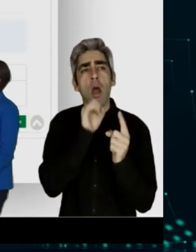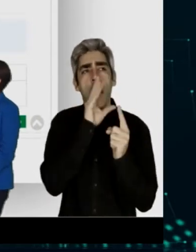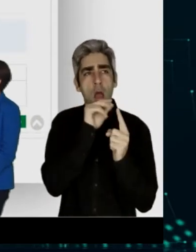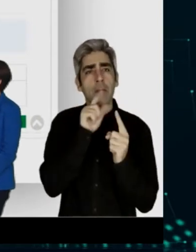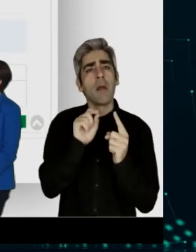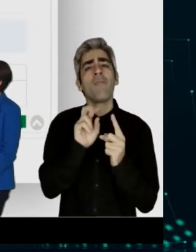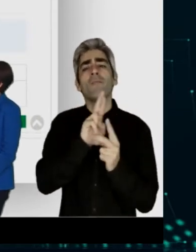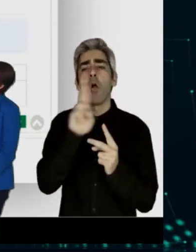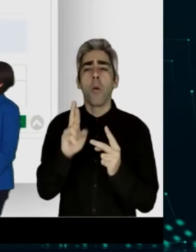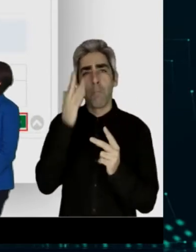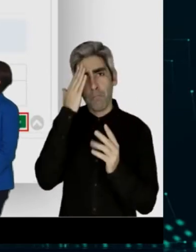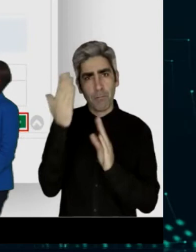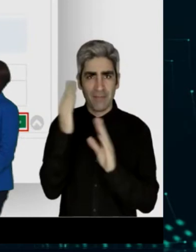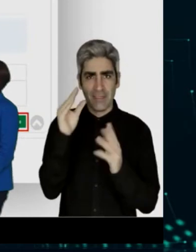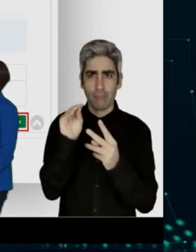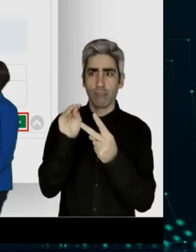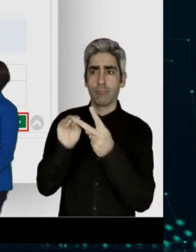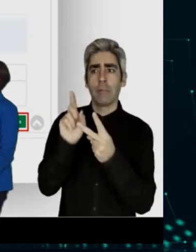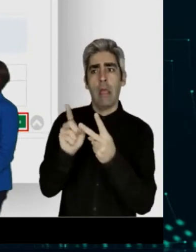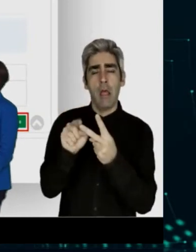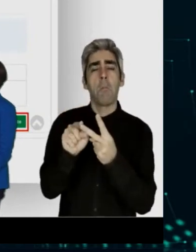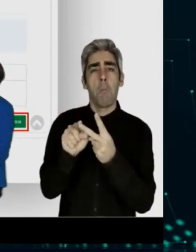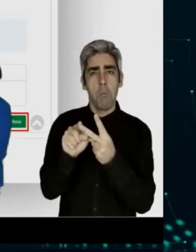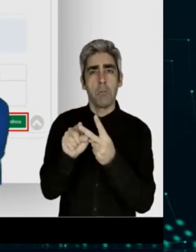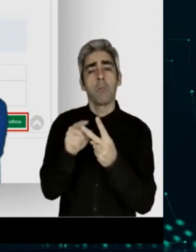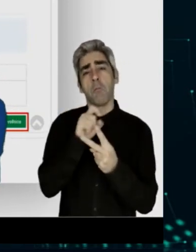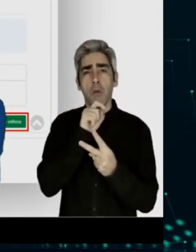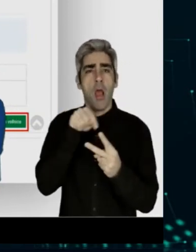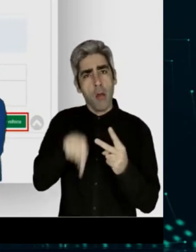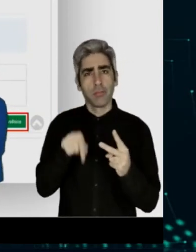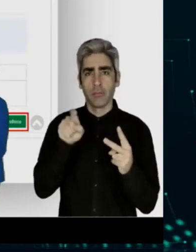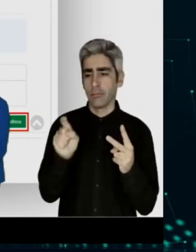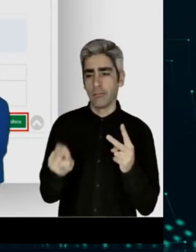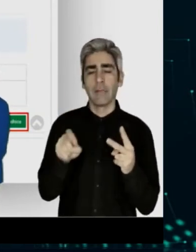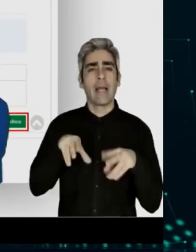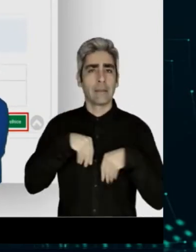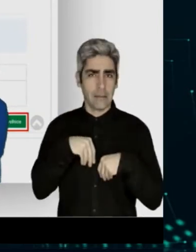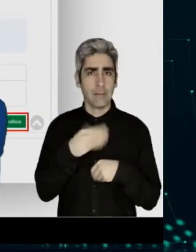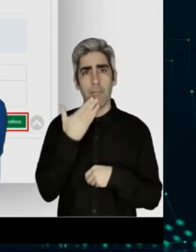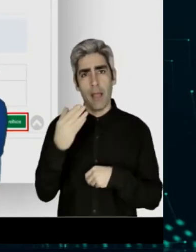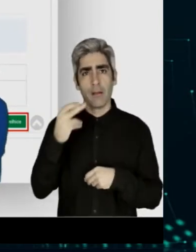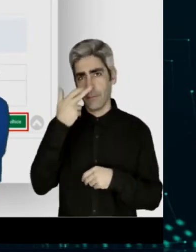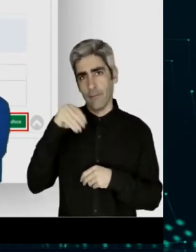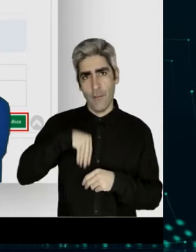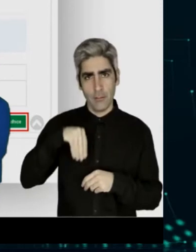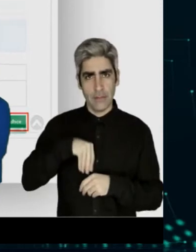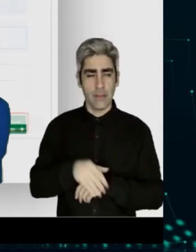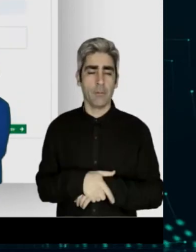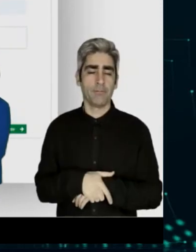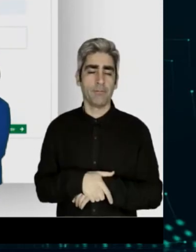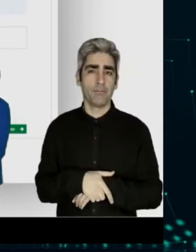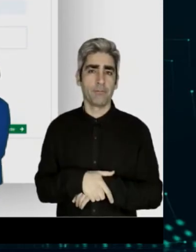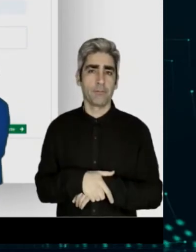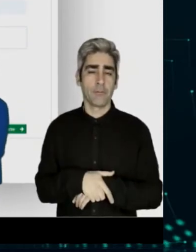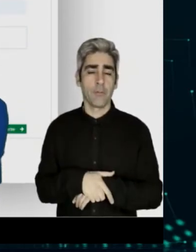ao cidadão, no momento em que clica no último botão, o valor estimado da sua pensão. Por outro lado, trabalhámos muito na